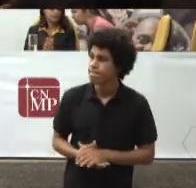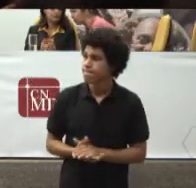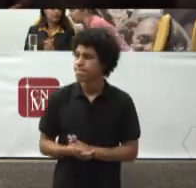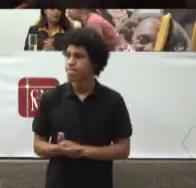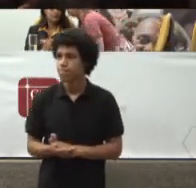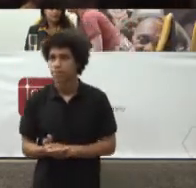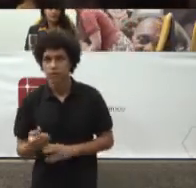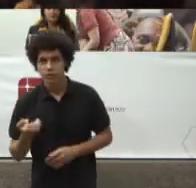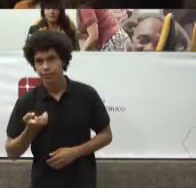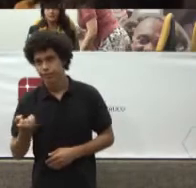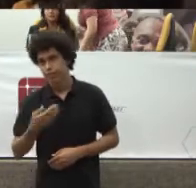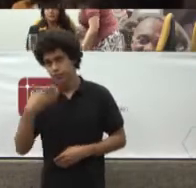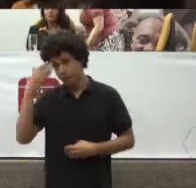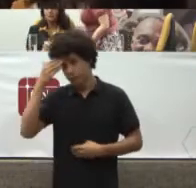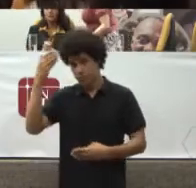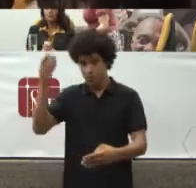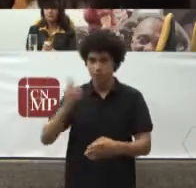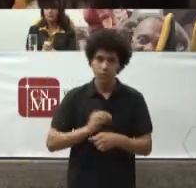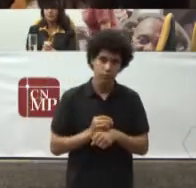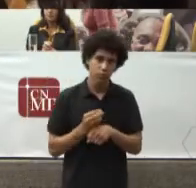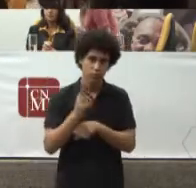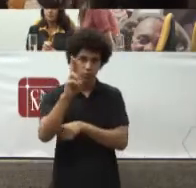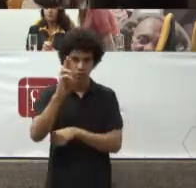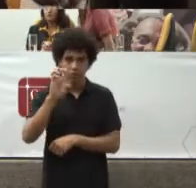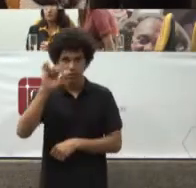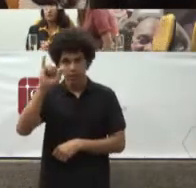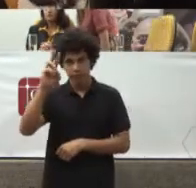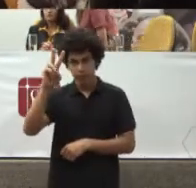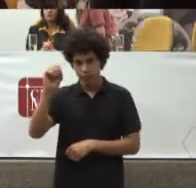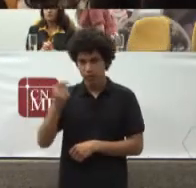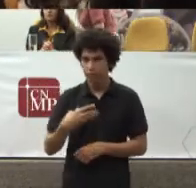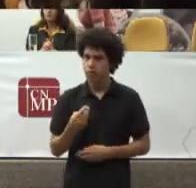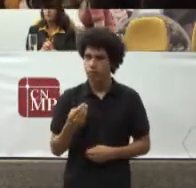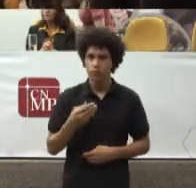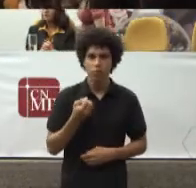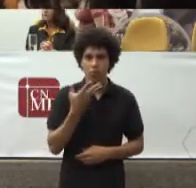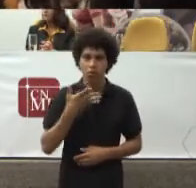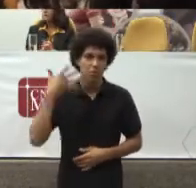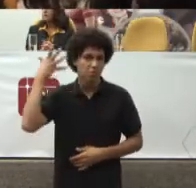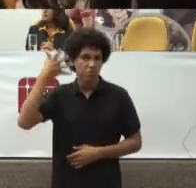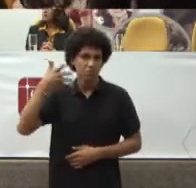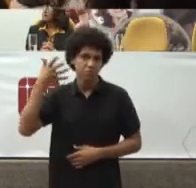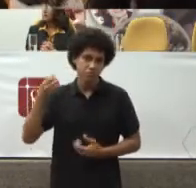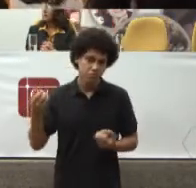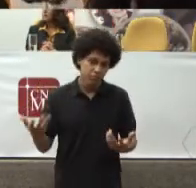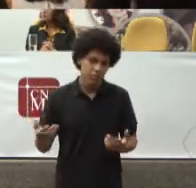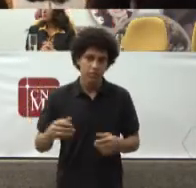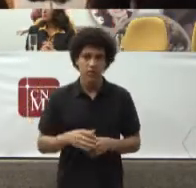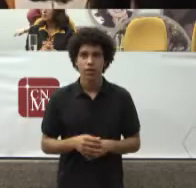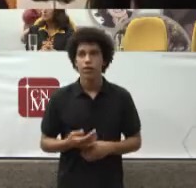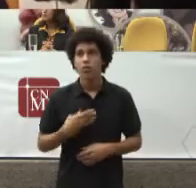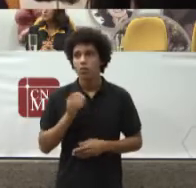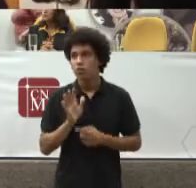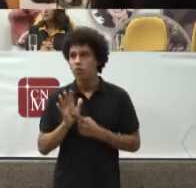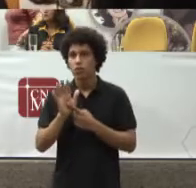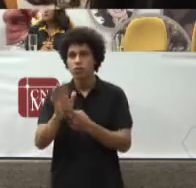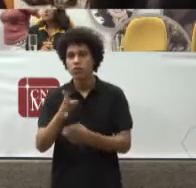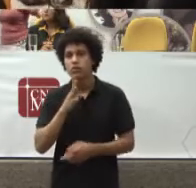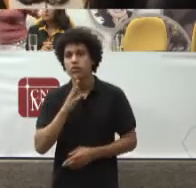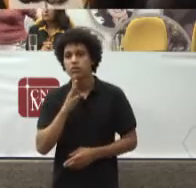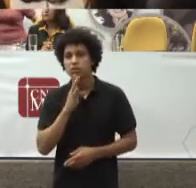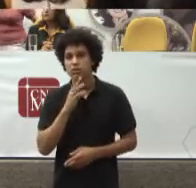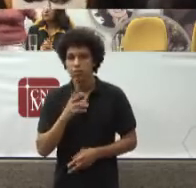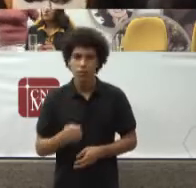Agradecer A doutora Ivana Pela brilhante Palestra Demonstrando Conhecimento Enfim Apresentando Uma visão Panorâmica Do tema